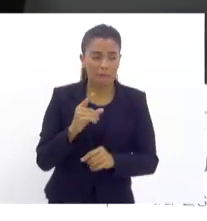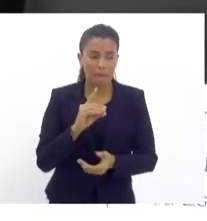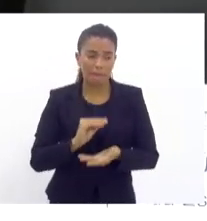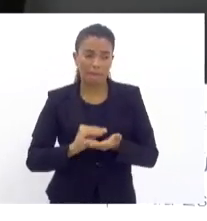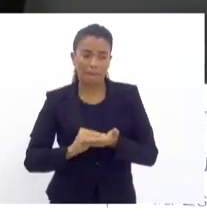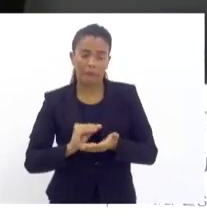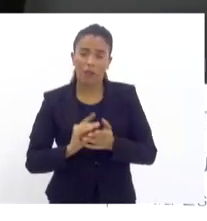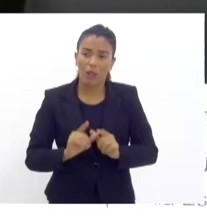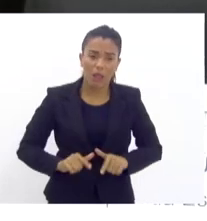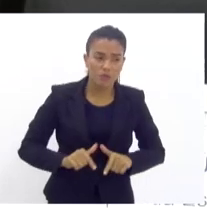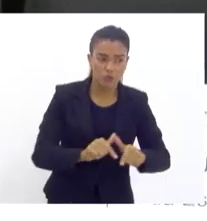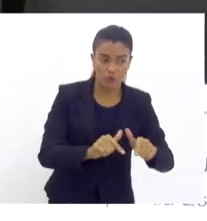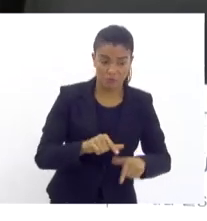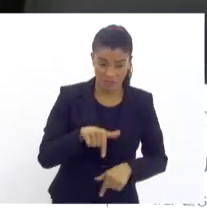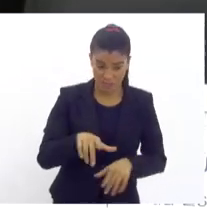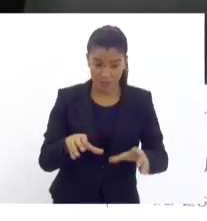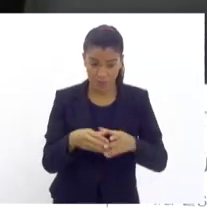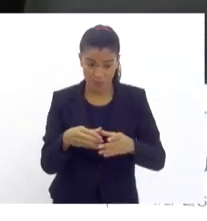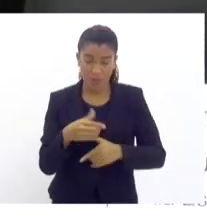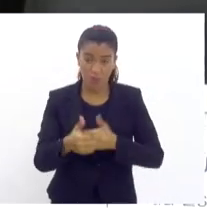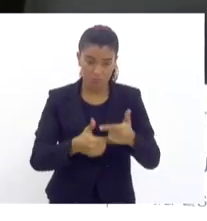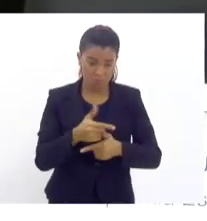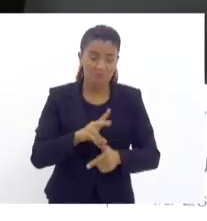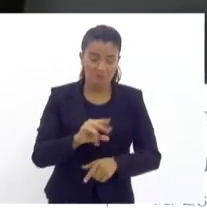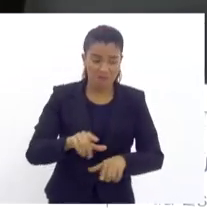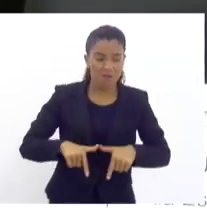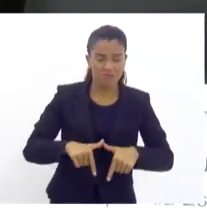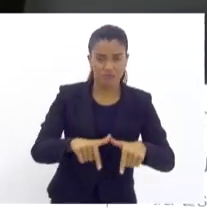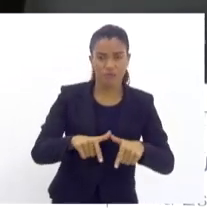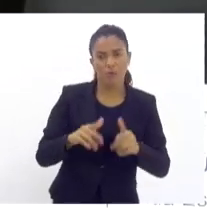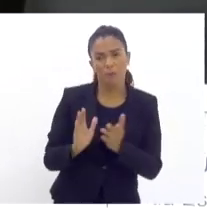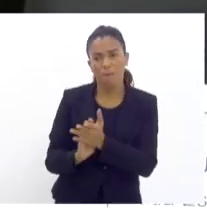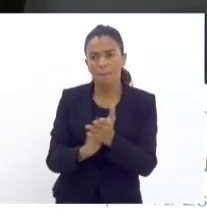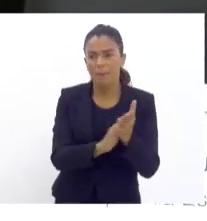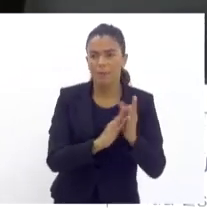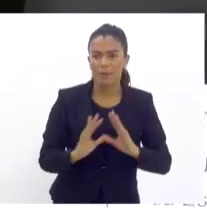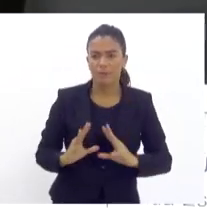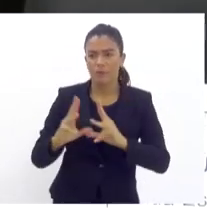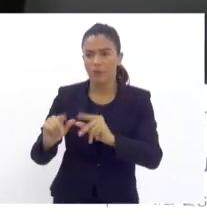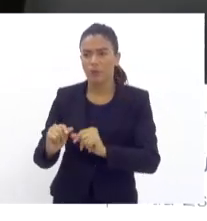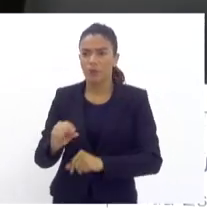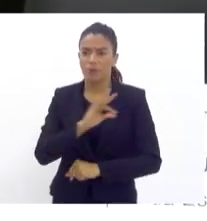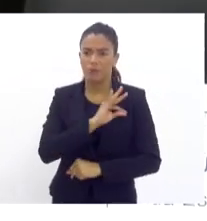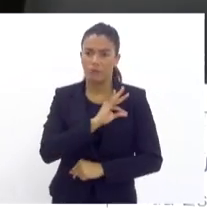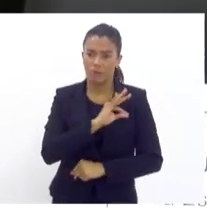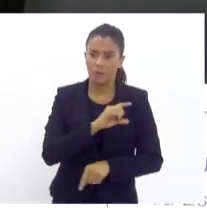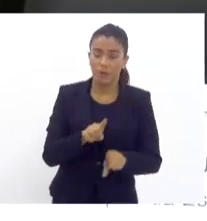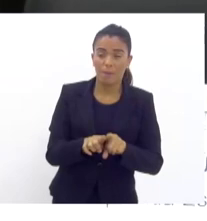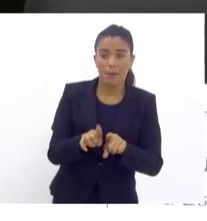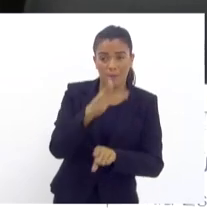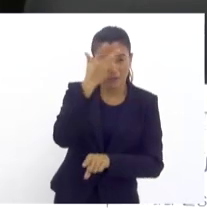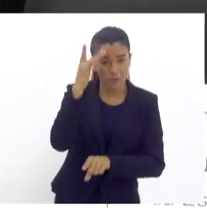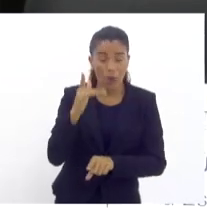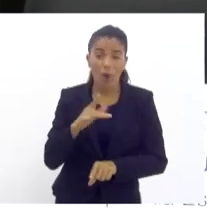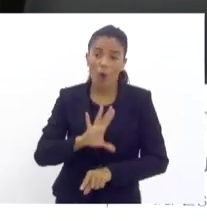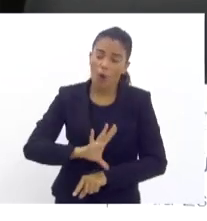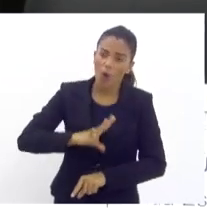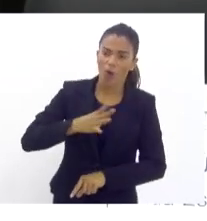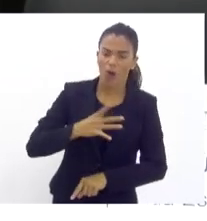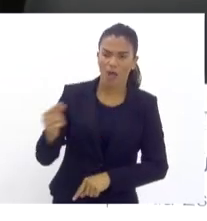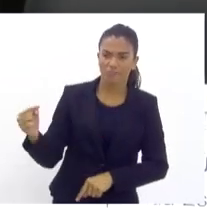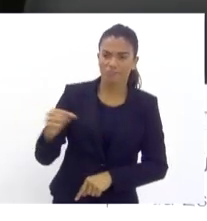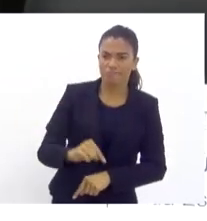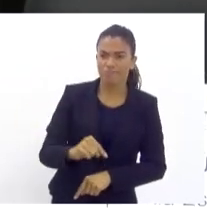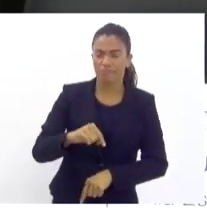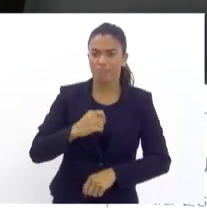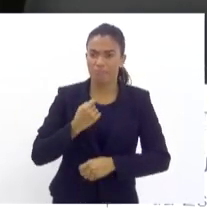Só que dessa comissão aqui vai ter atitude para isso. Então, quero parabenizar todos os policiais, quero parabenizar todas as pessoas que tiveram coragem de vir aqui falar e pode